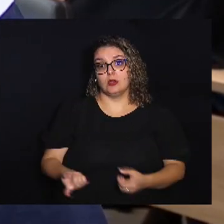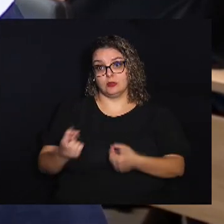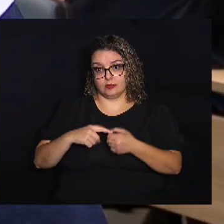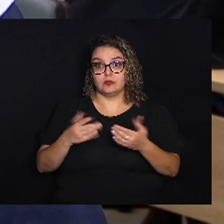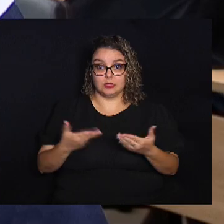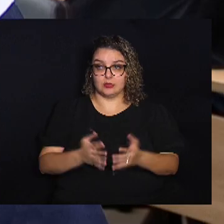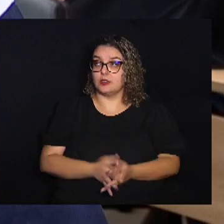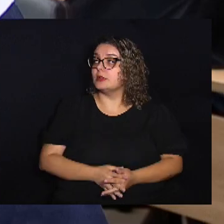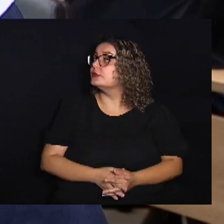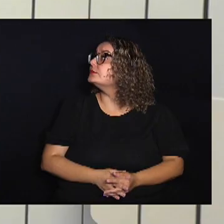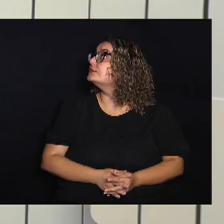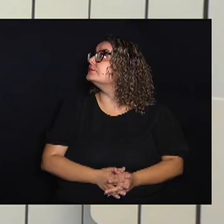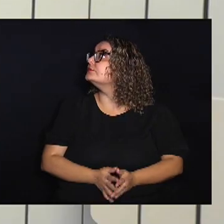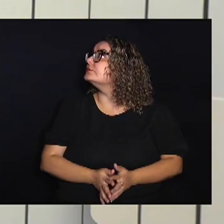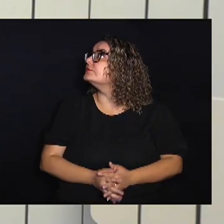agora